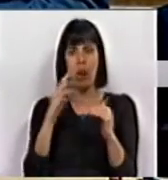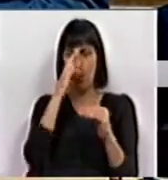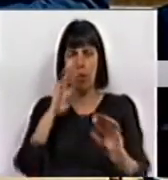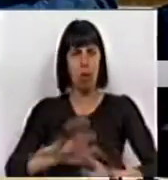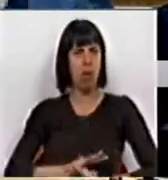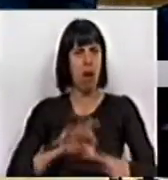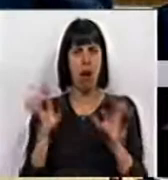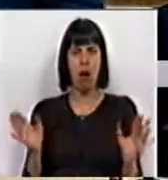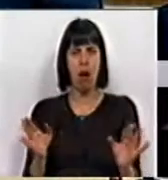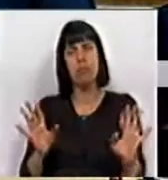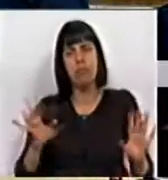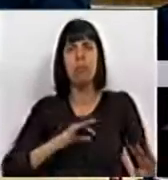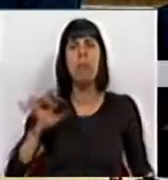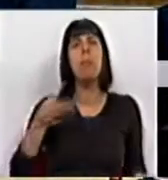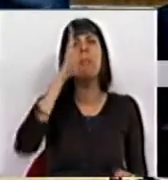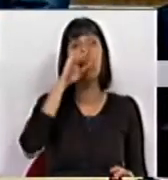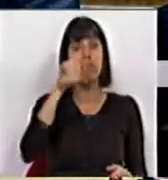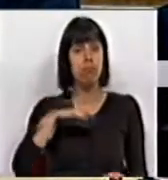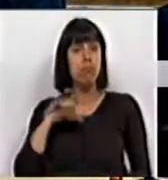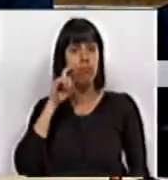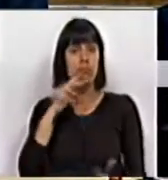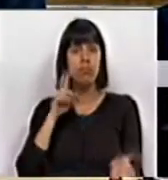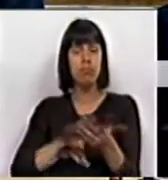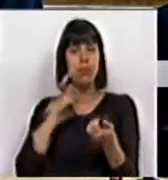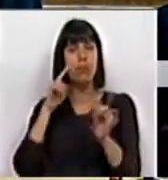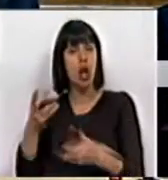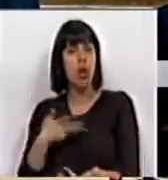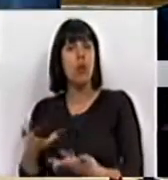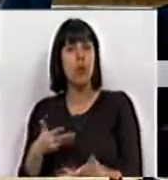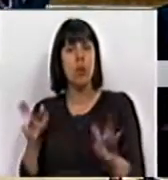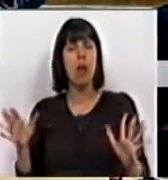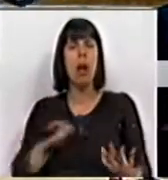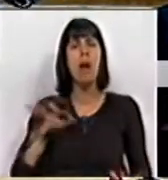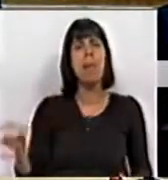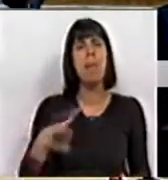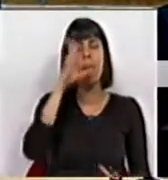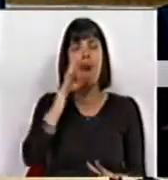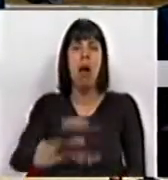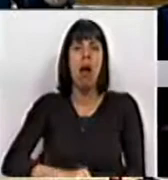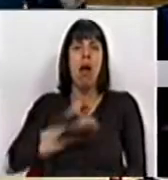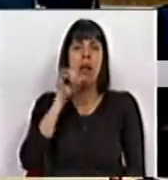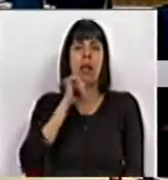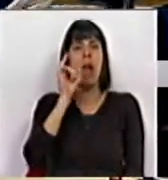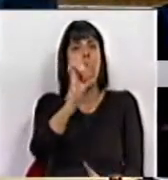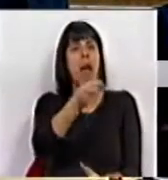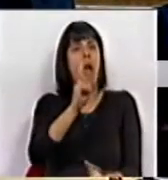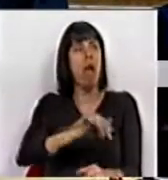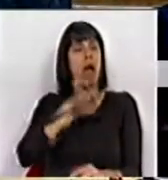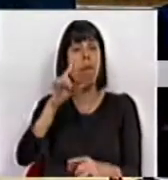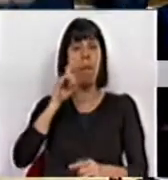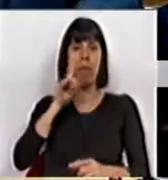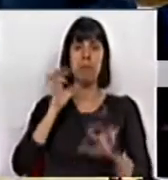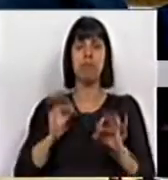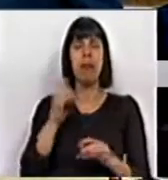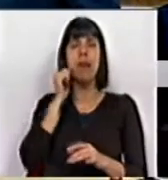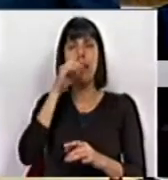insustentáveis? E, senhor Primeiro-Ministro, nós defendemos, de facto, a renegociação. O senhor Primeiro-Ministro coloca-se sempre na posição de